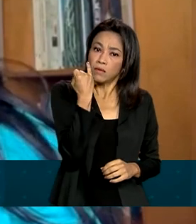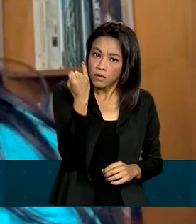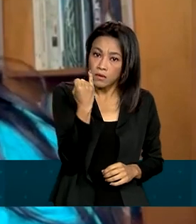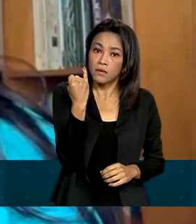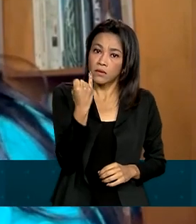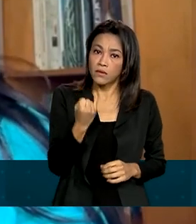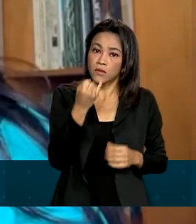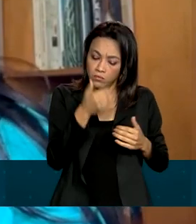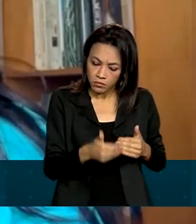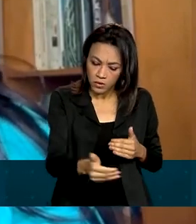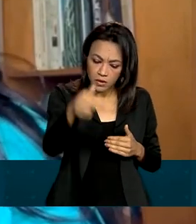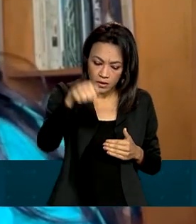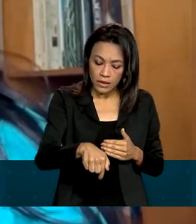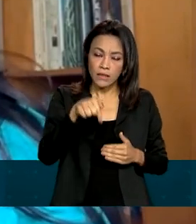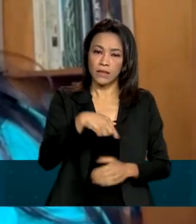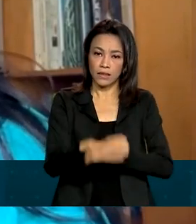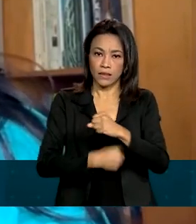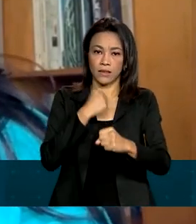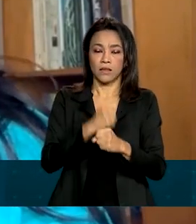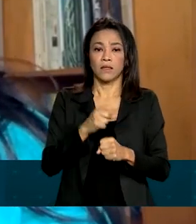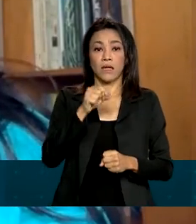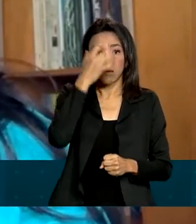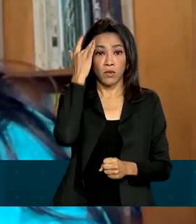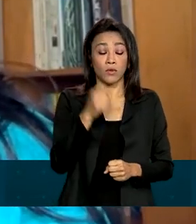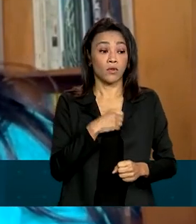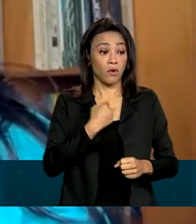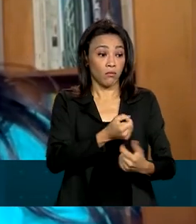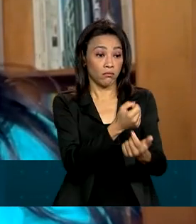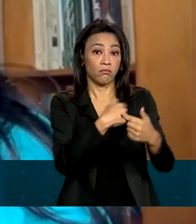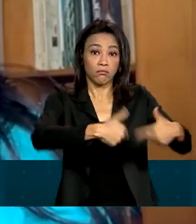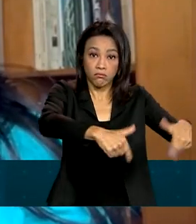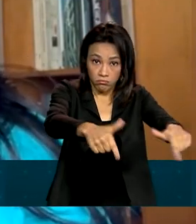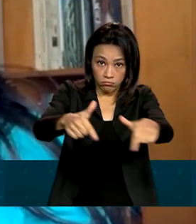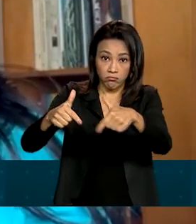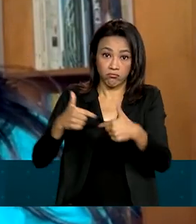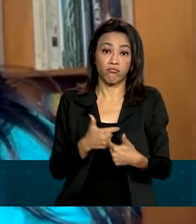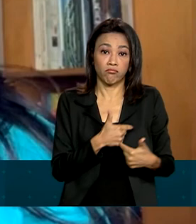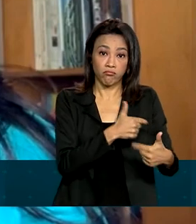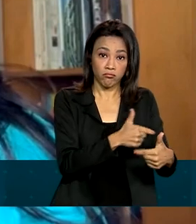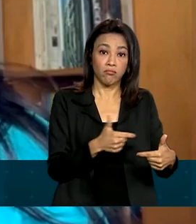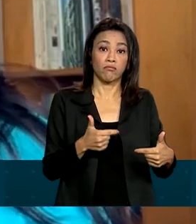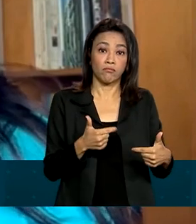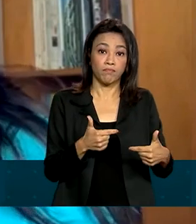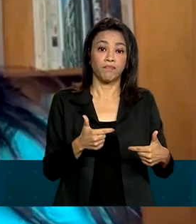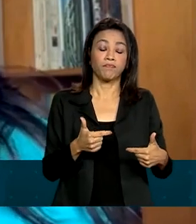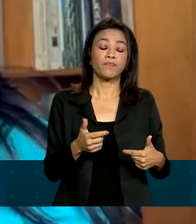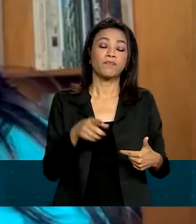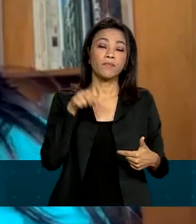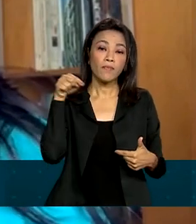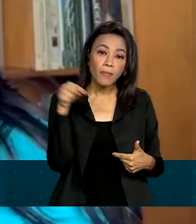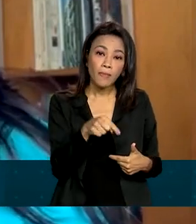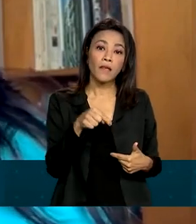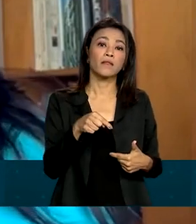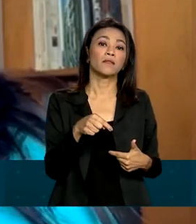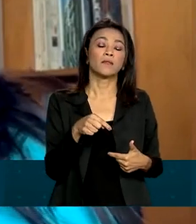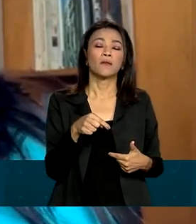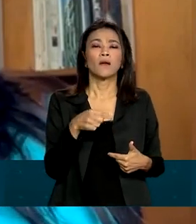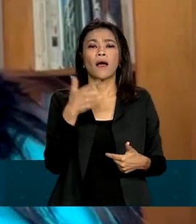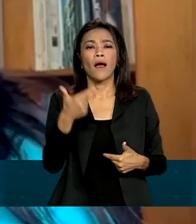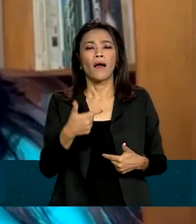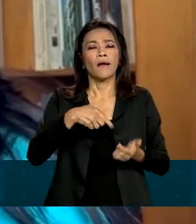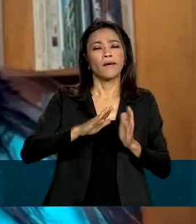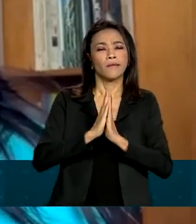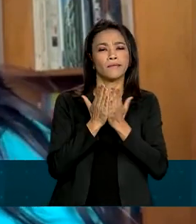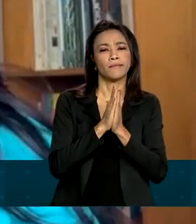desse ano. Ocupação essa que vem sendo expressada tanto por meio de